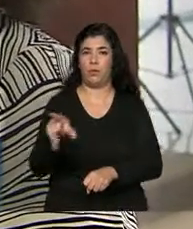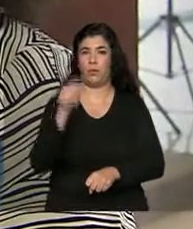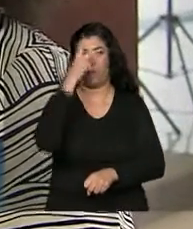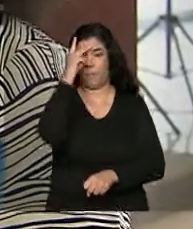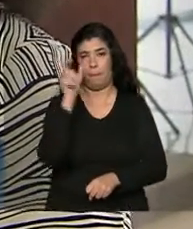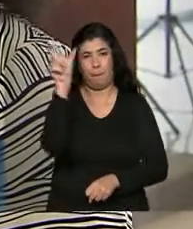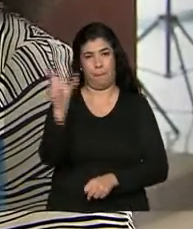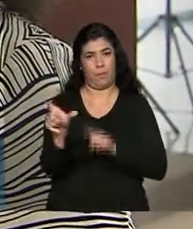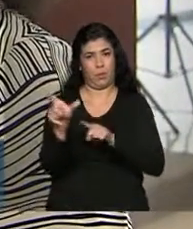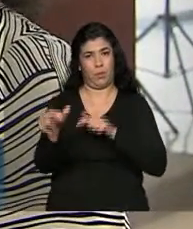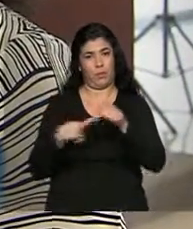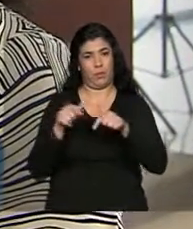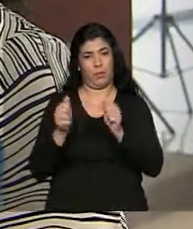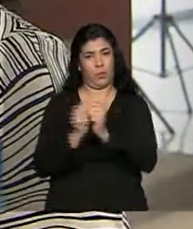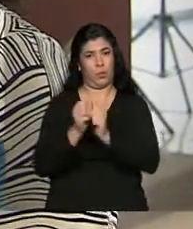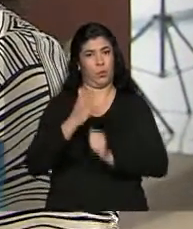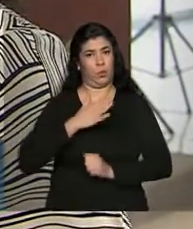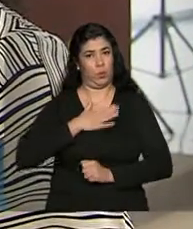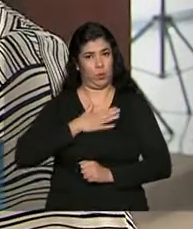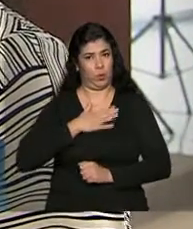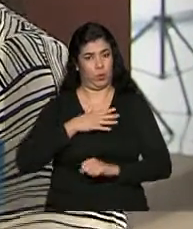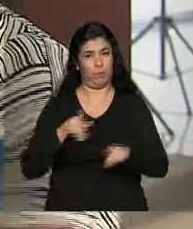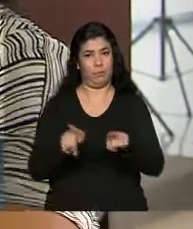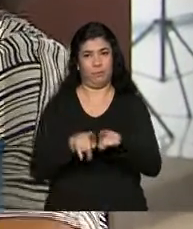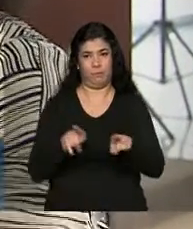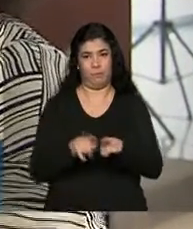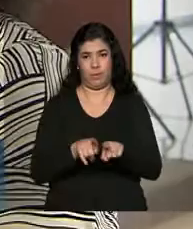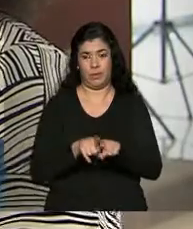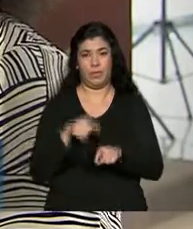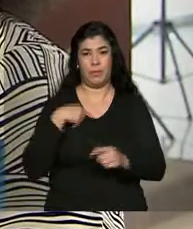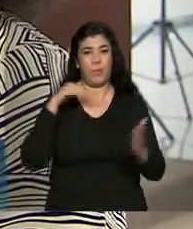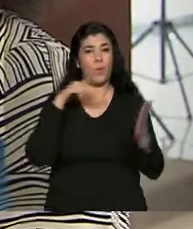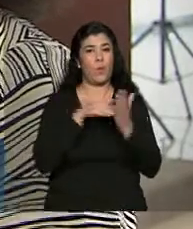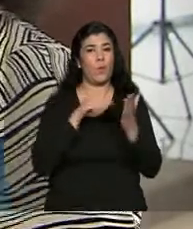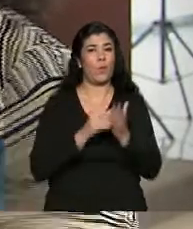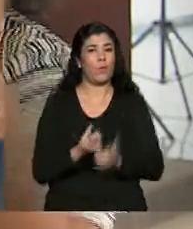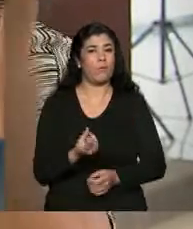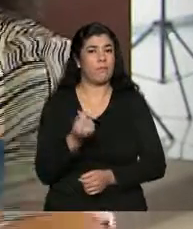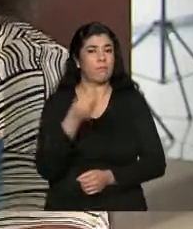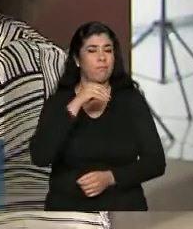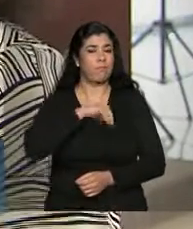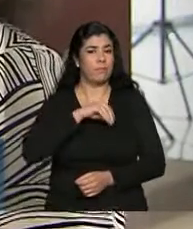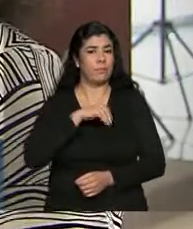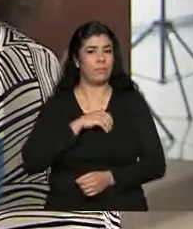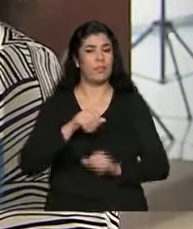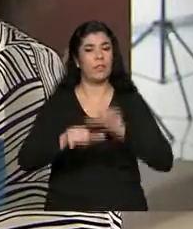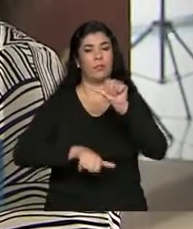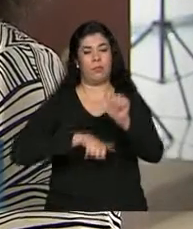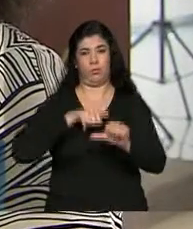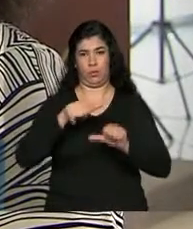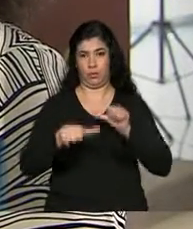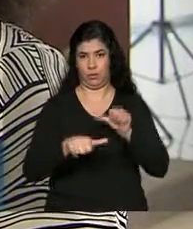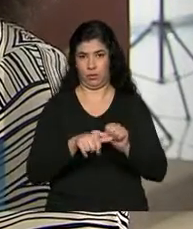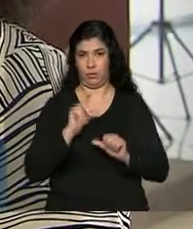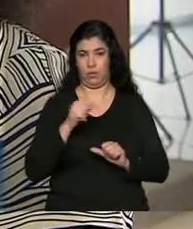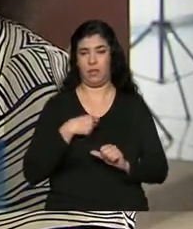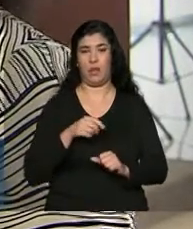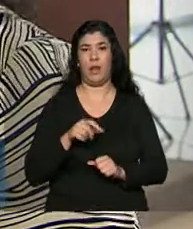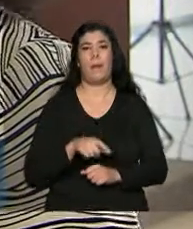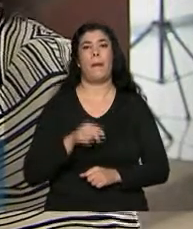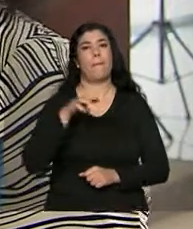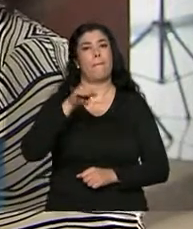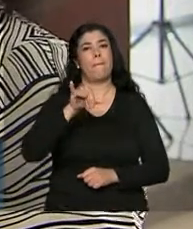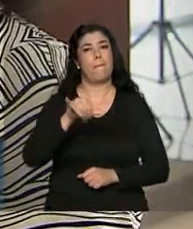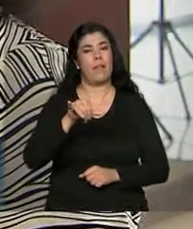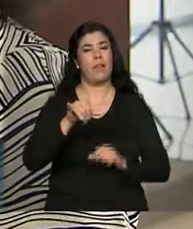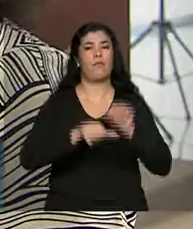comigo e, querendo ou não, como eu já estou no limite da renda, eu vou ter que me tornar microempreendedora. O